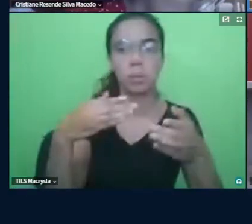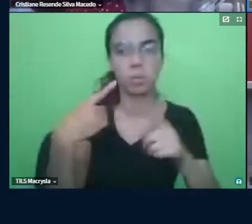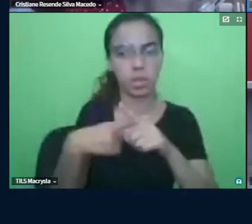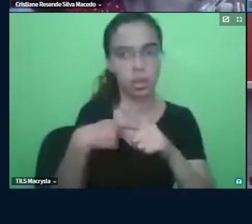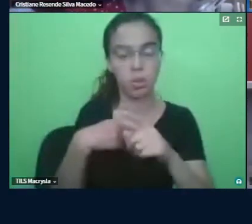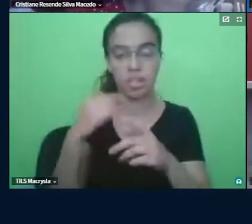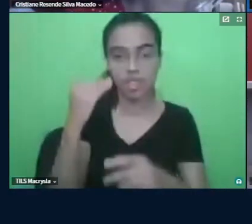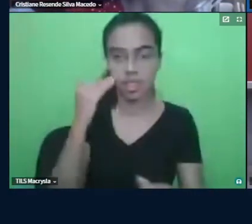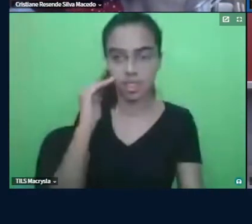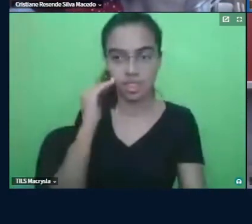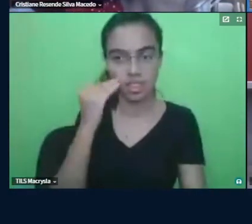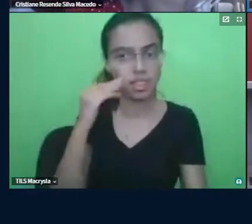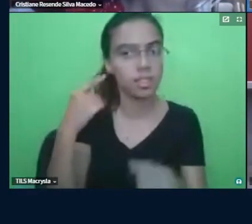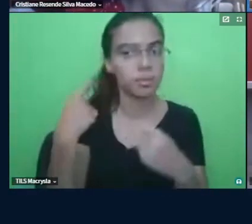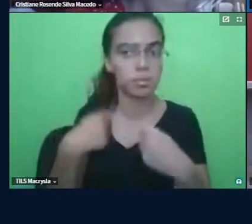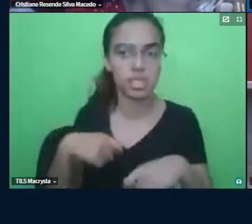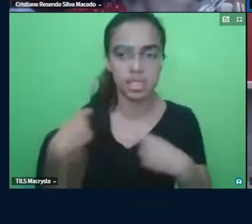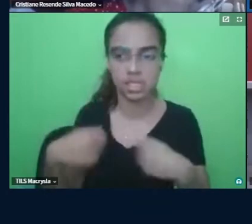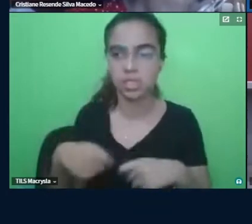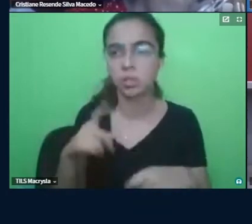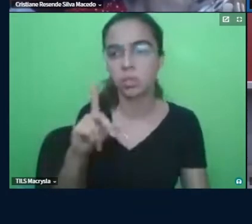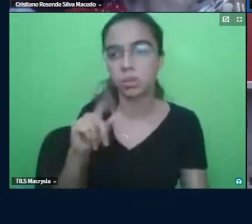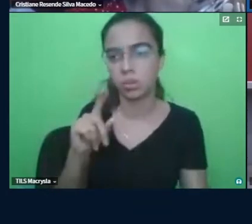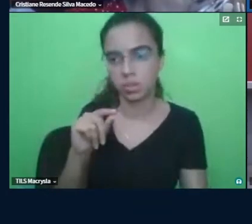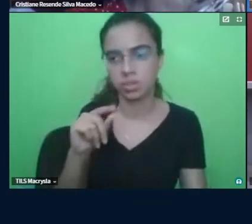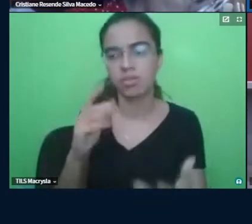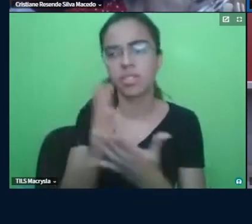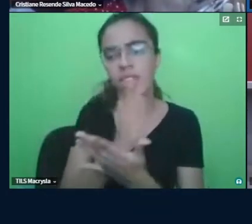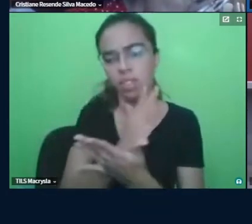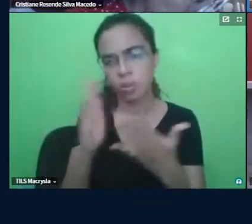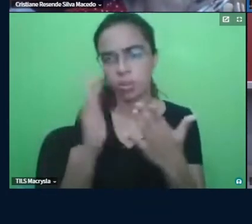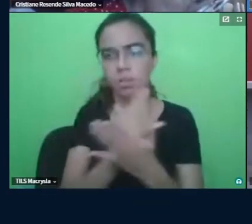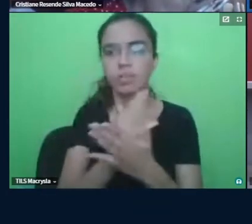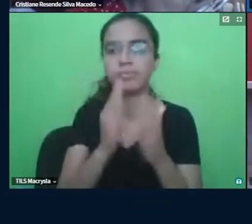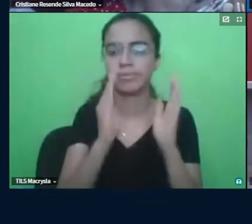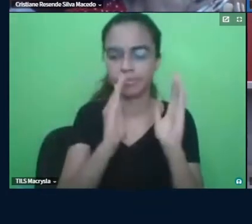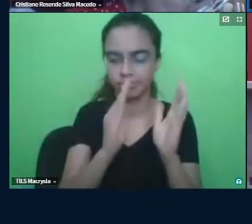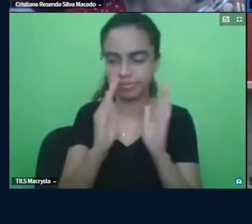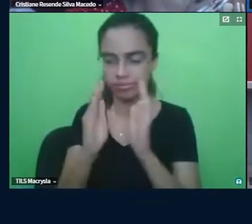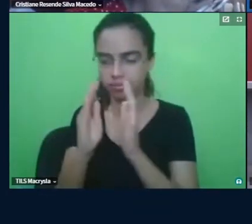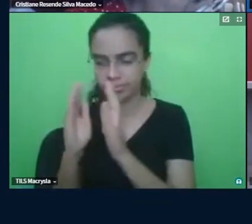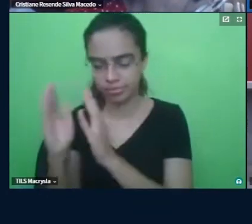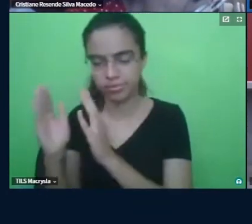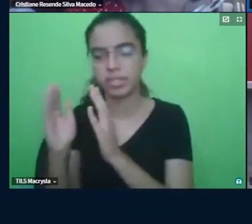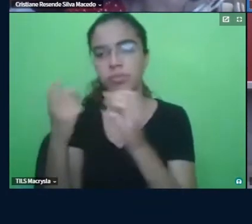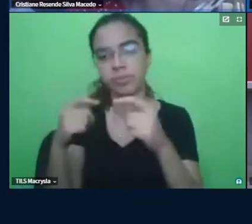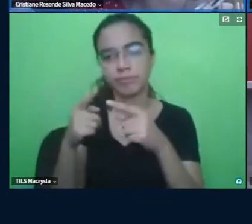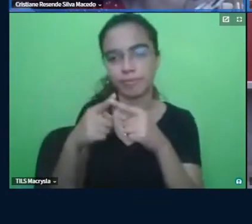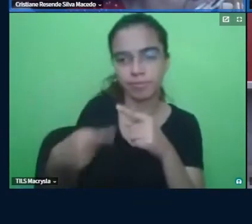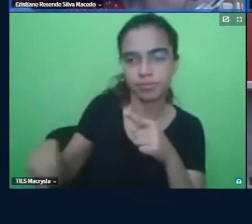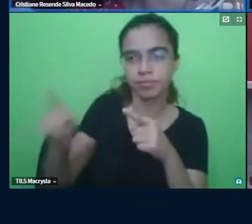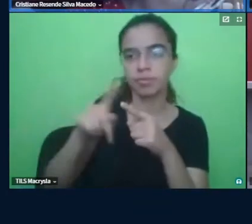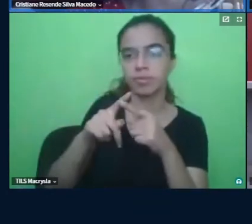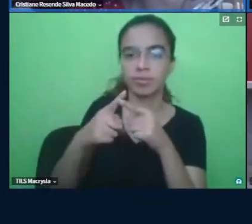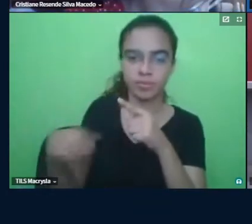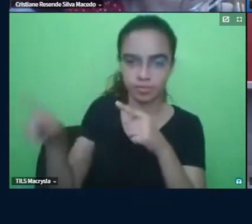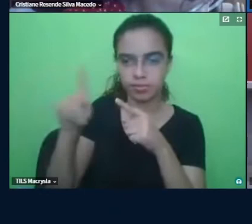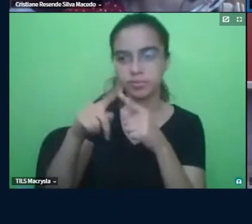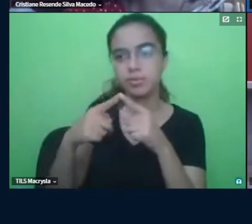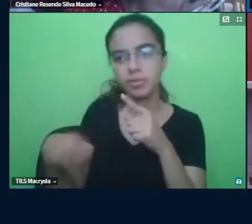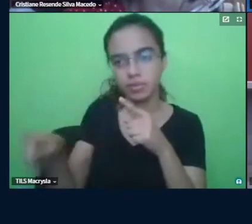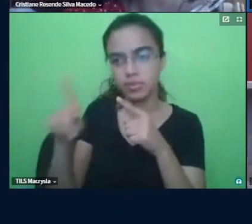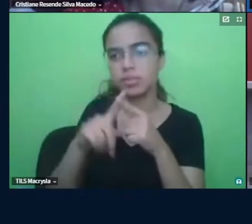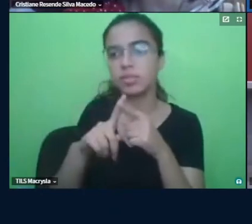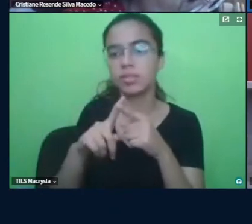ela tem que ter pelo menos algumas fases e esse ciclo ele tem que se repetir para você ver esse fator de